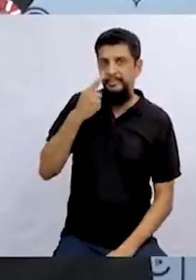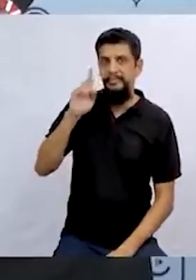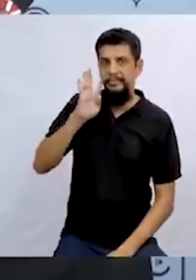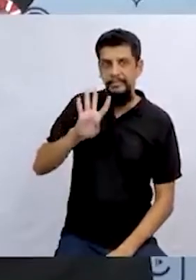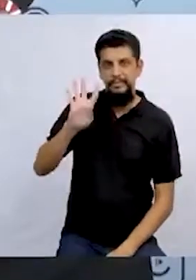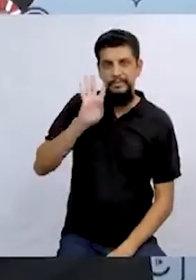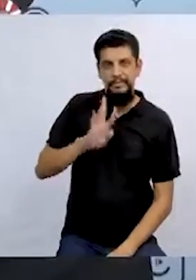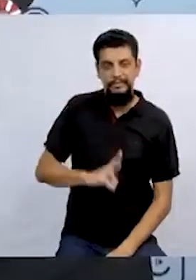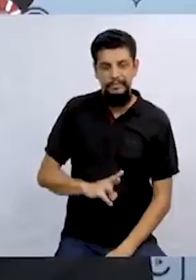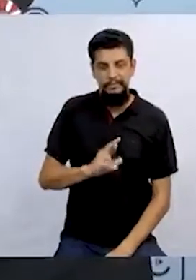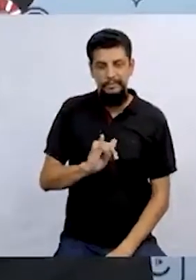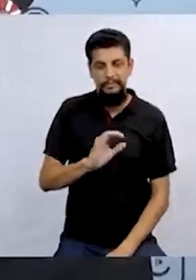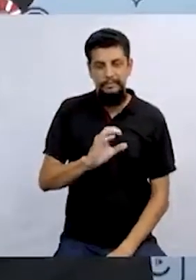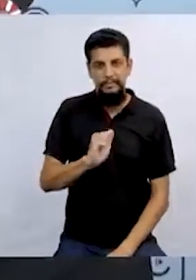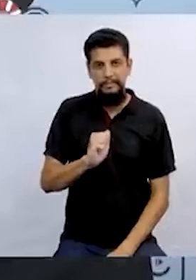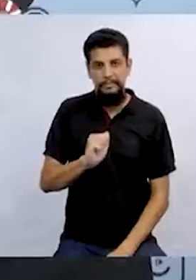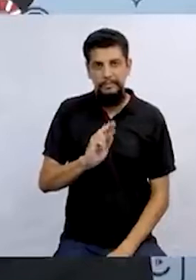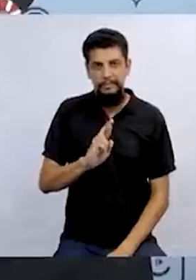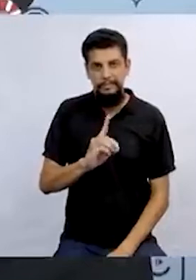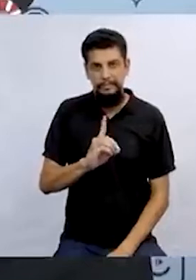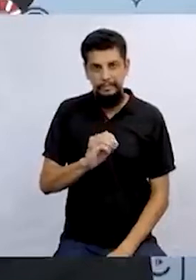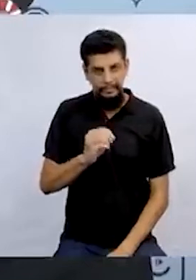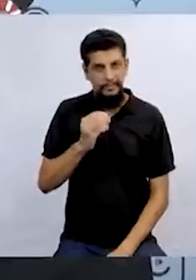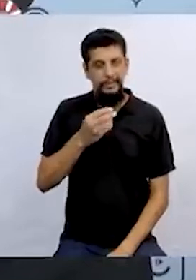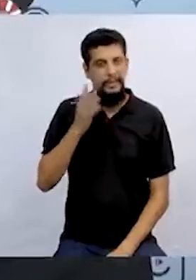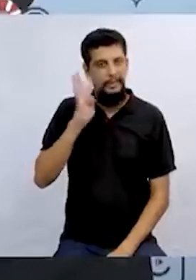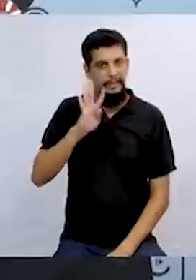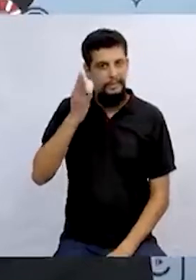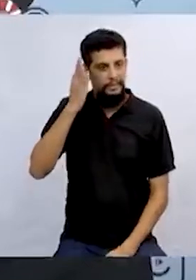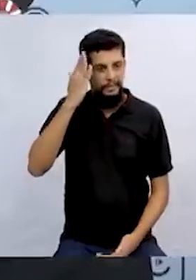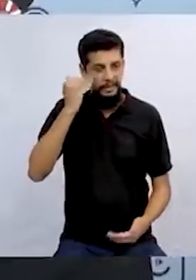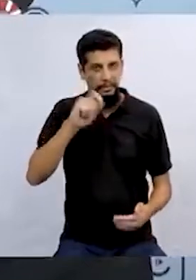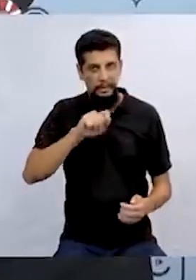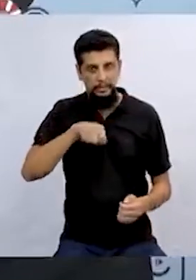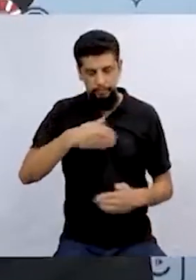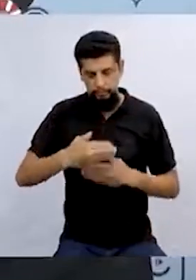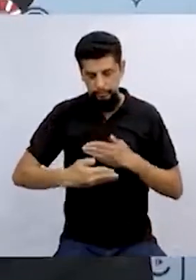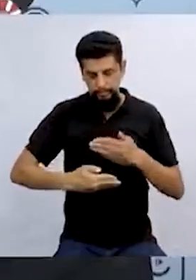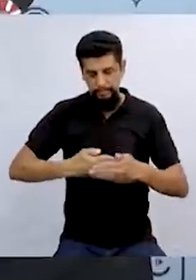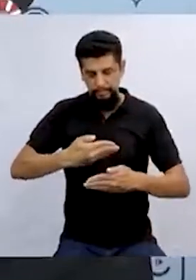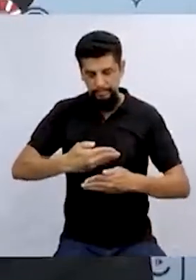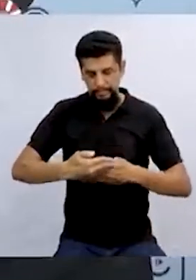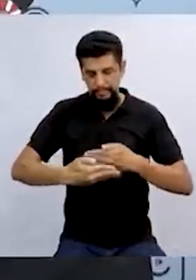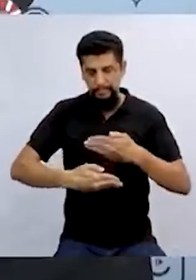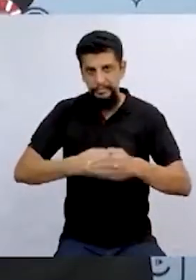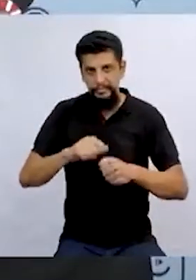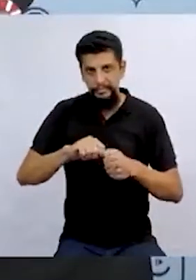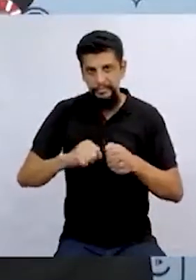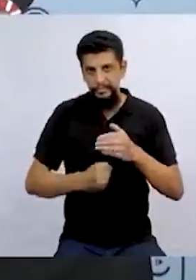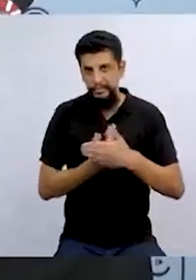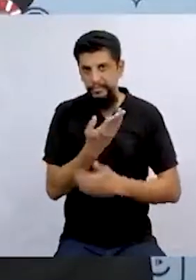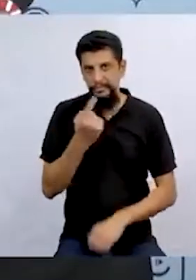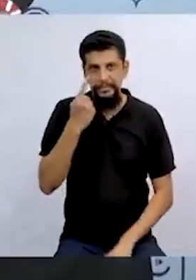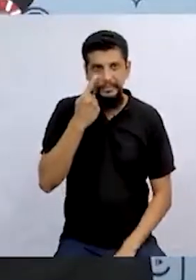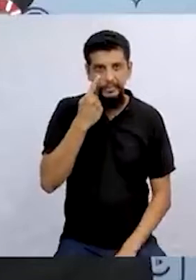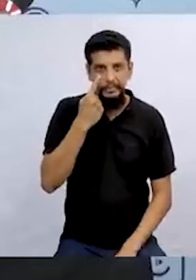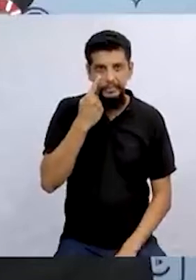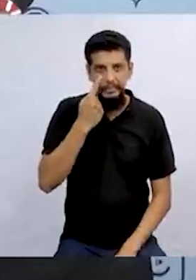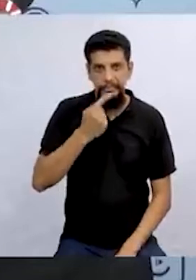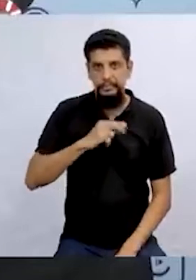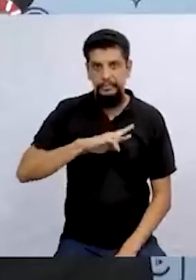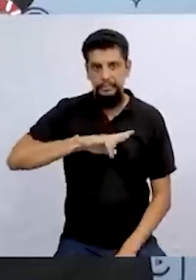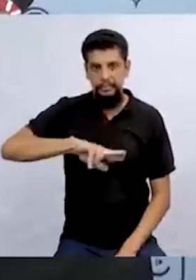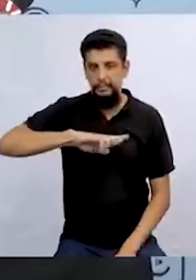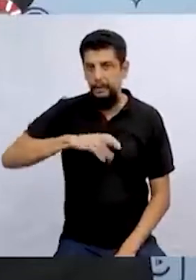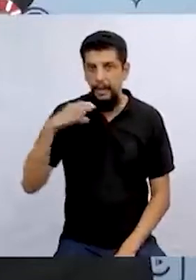que bacana o recado do autor. Não é legal saber um pouquinho mais sobre esse processo de criação? Você viu que não